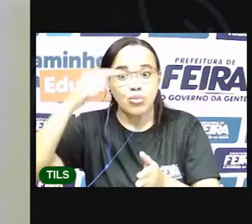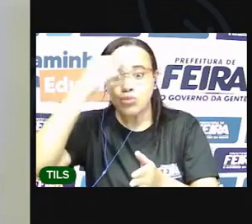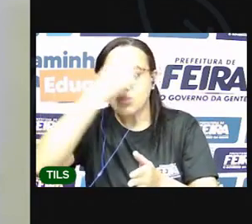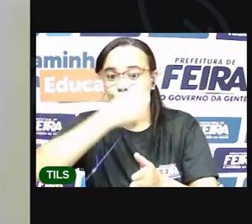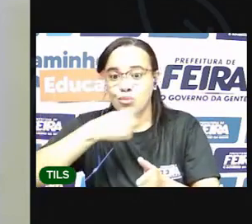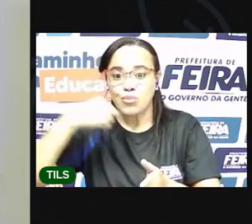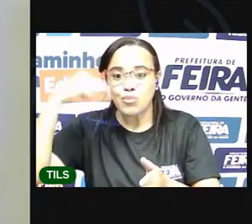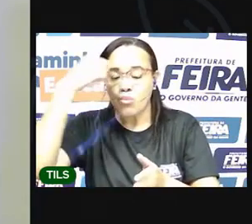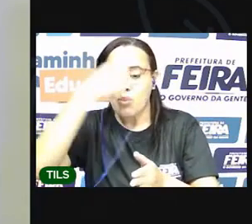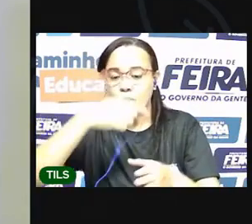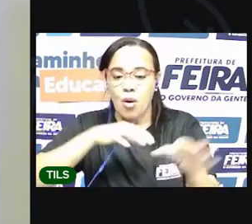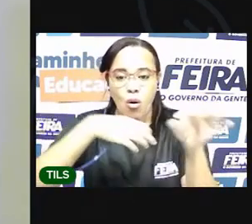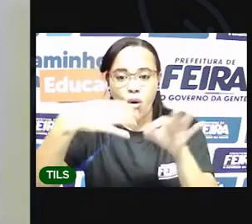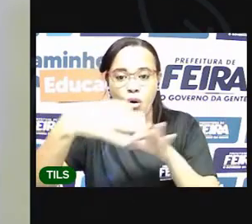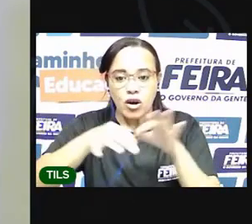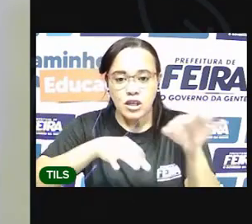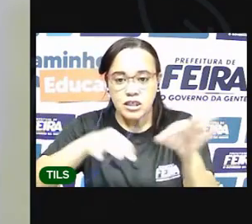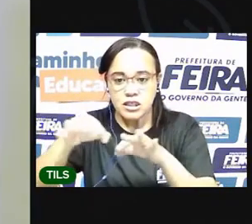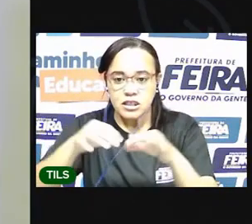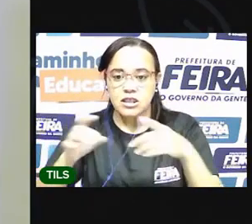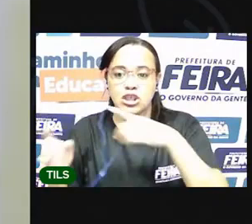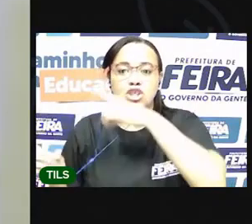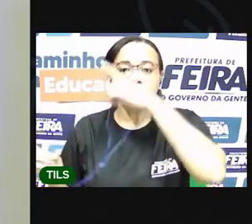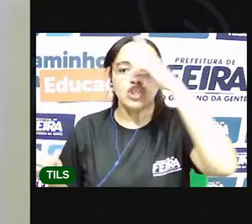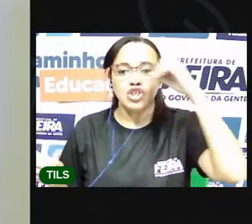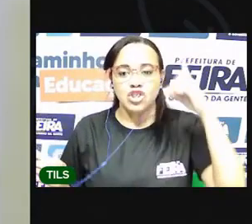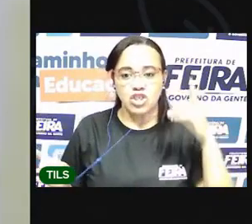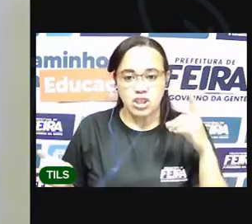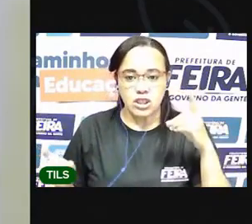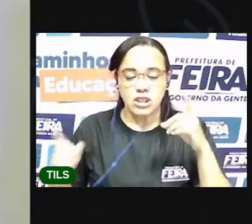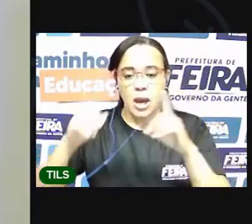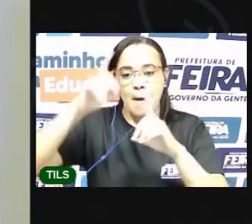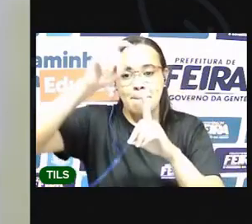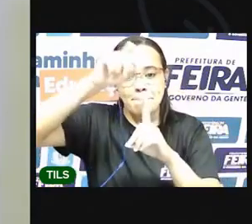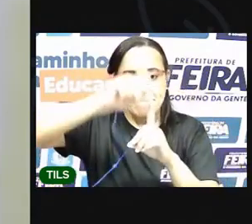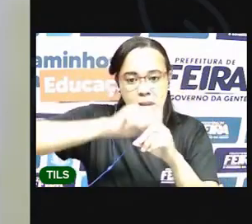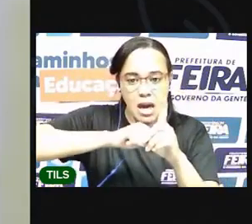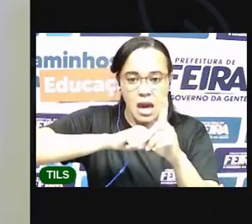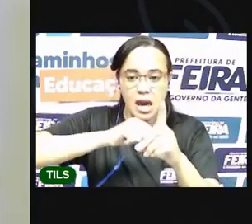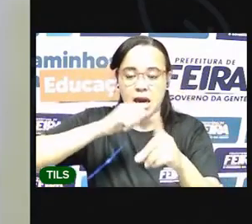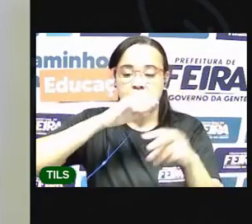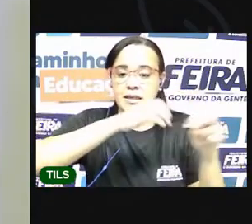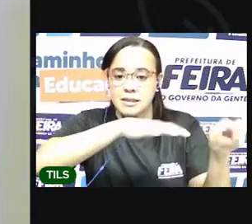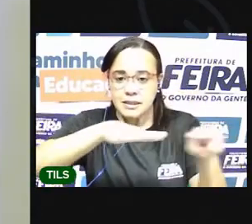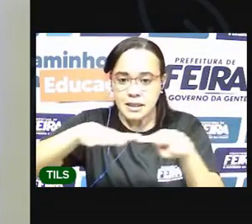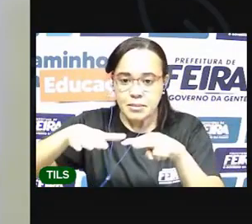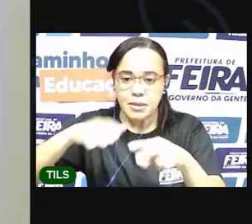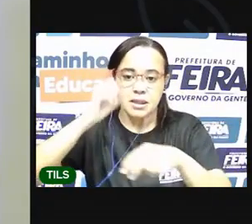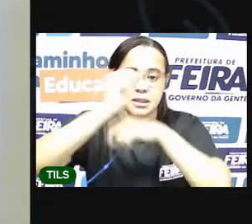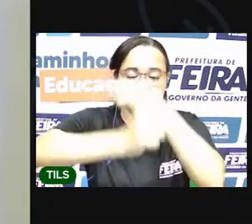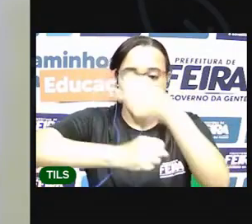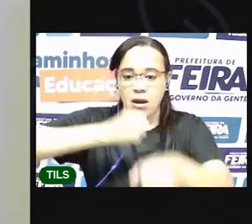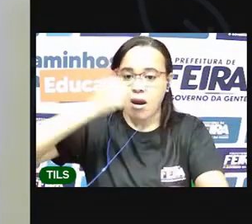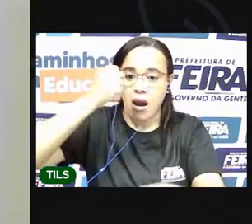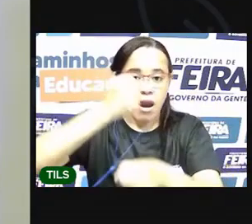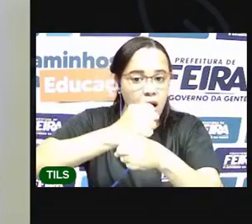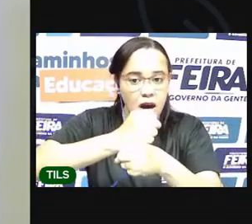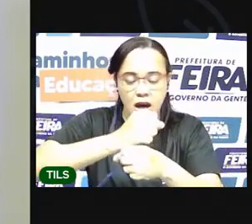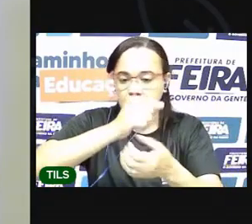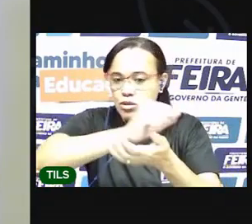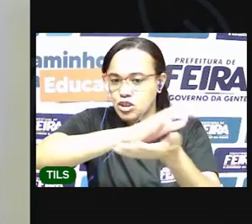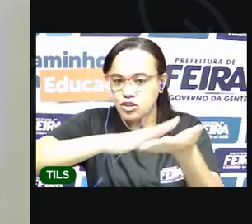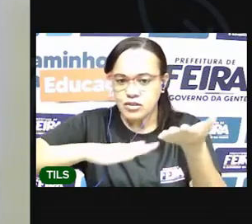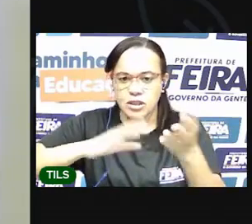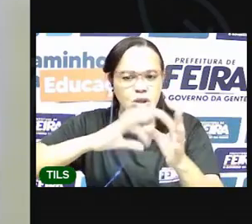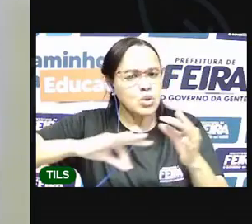o dia O mês A semana O ano Em que vai ser feita a atividade A gente